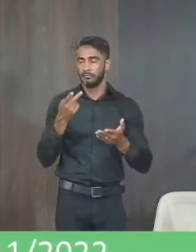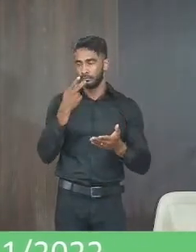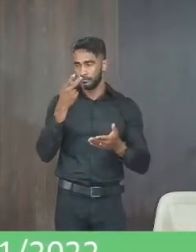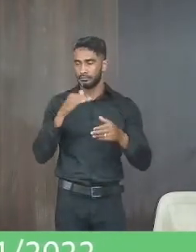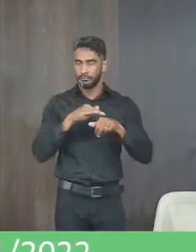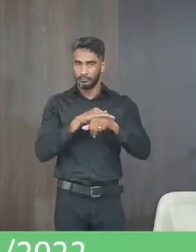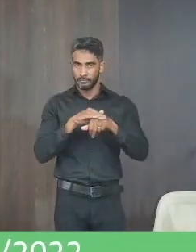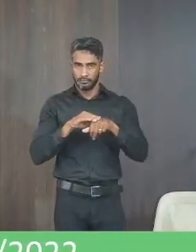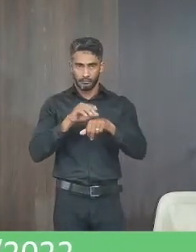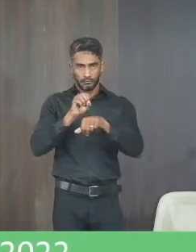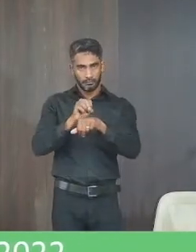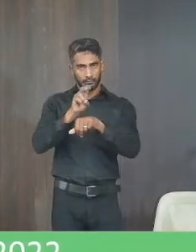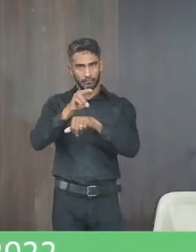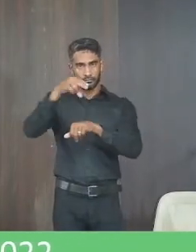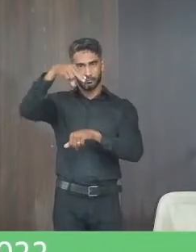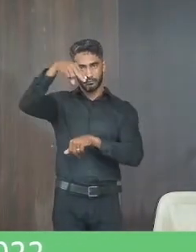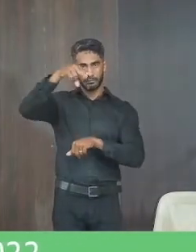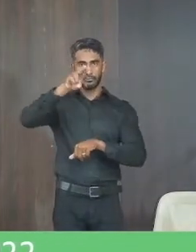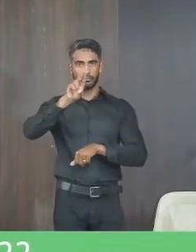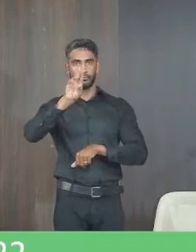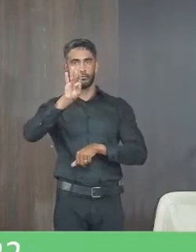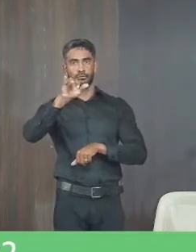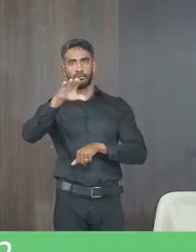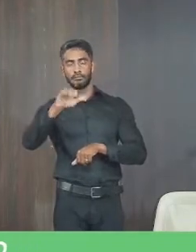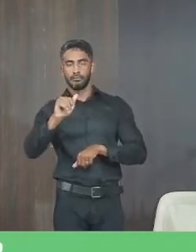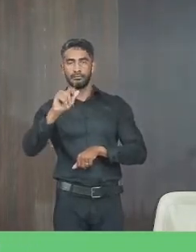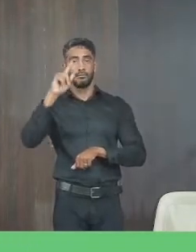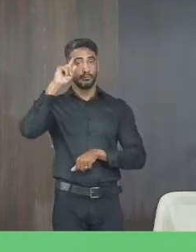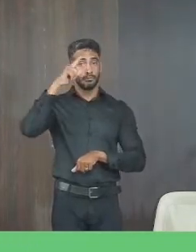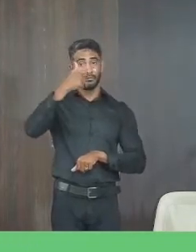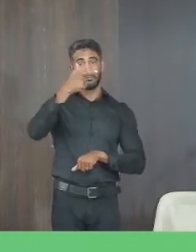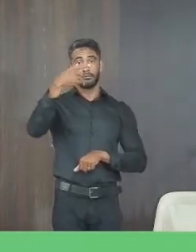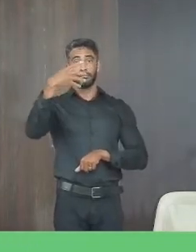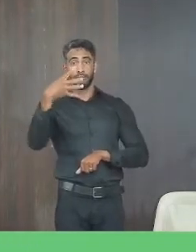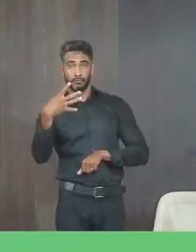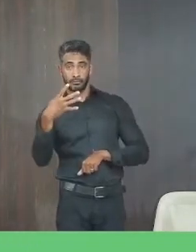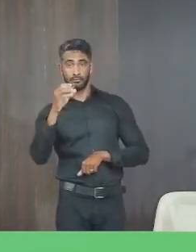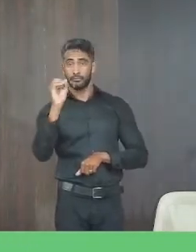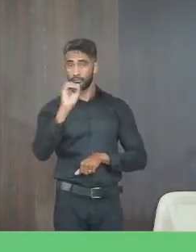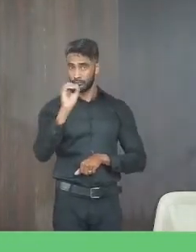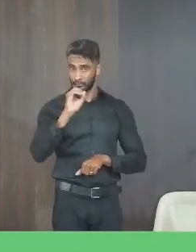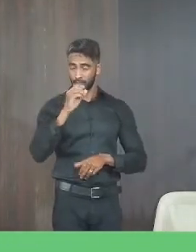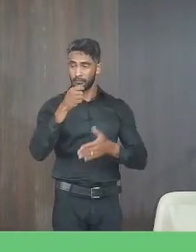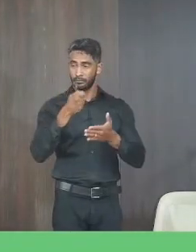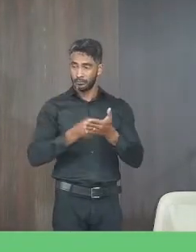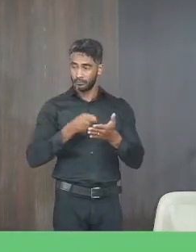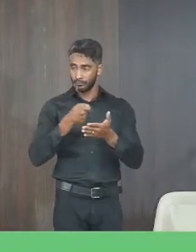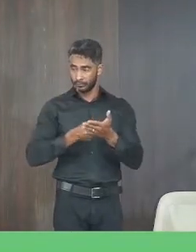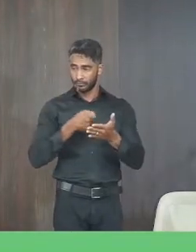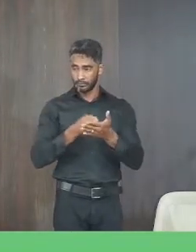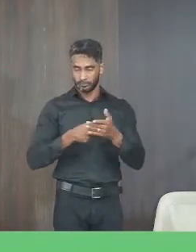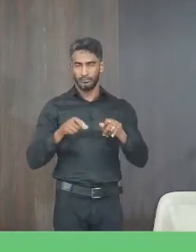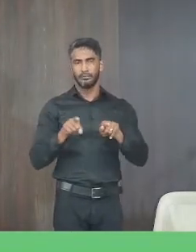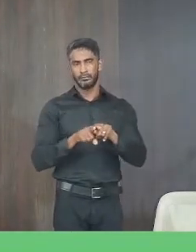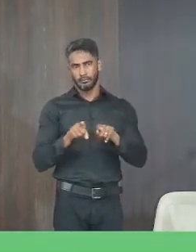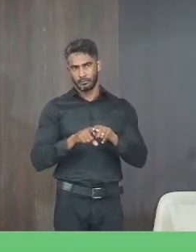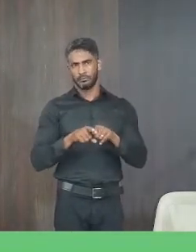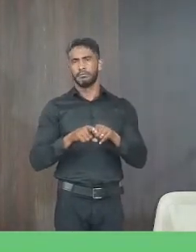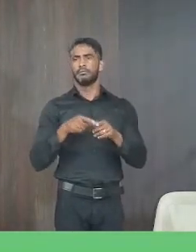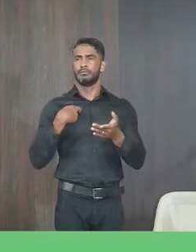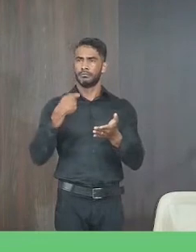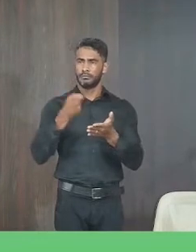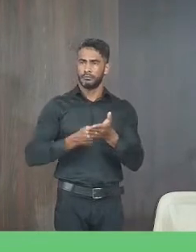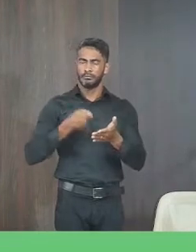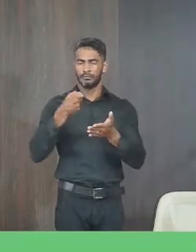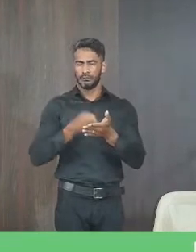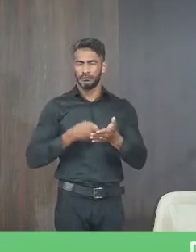conversado com a doutora Núbia dia 24 de outubro e cobrando também essa cobrança já está aqui nessa casa por várias